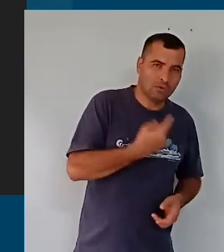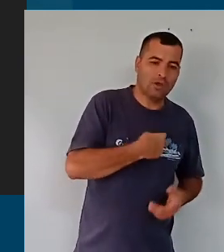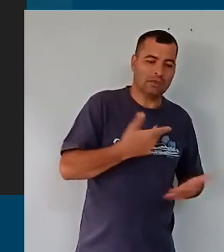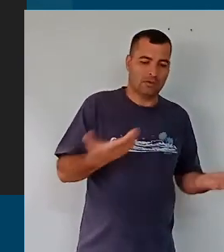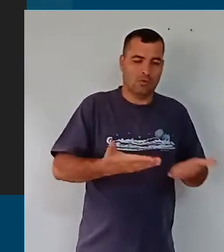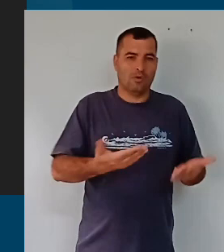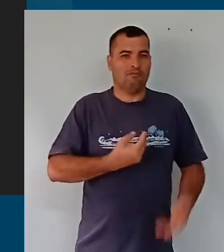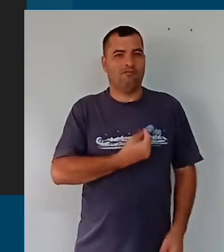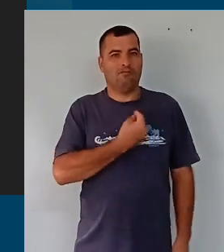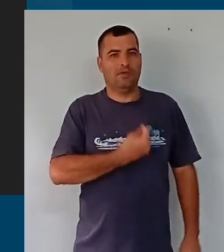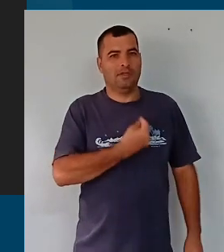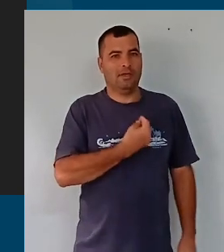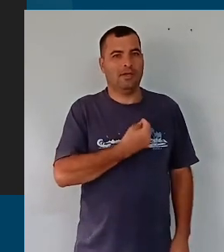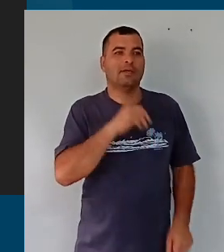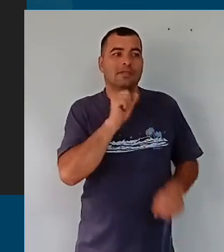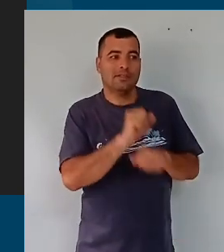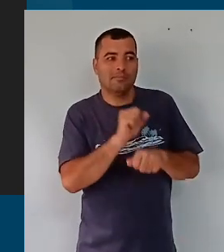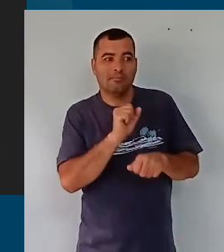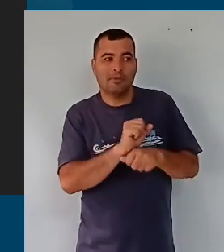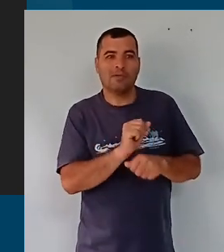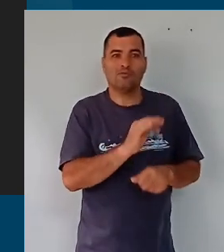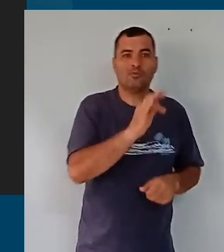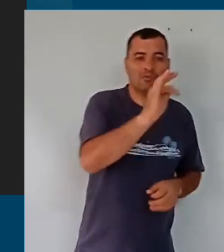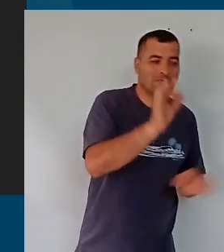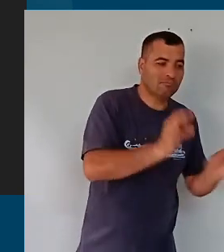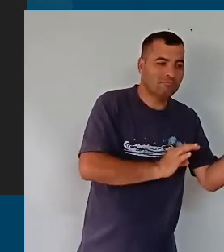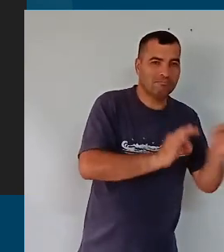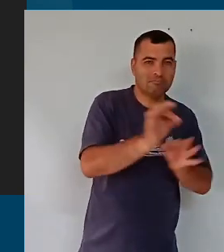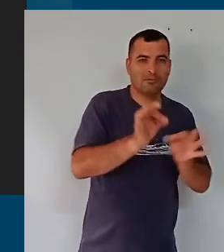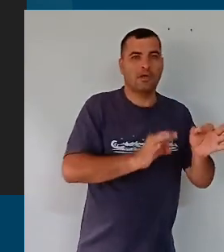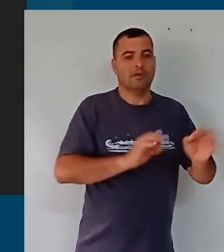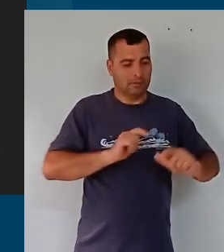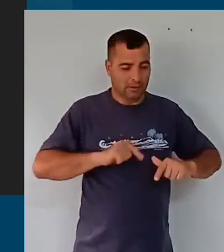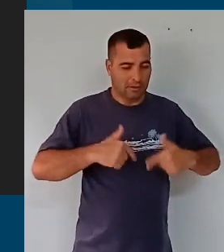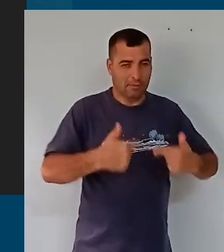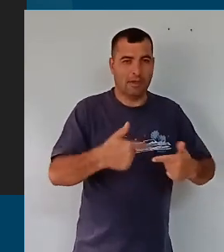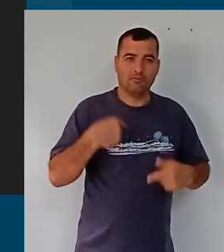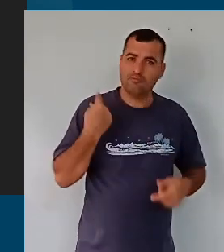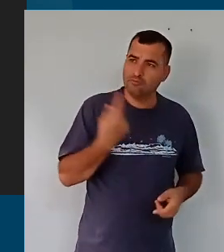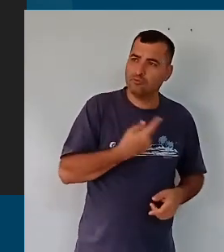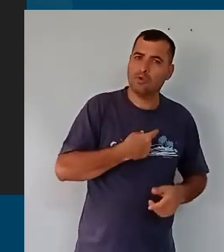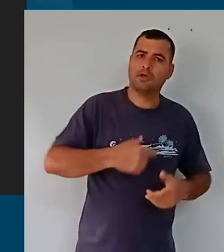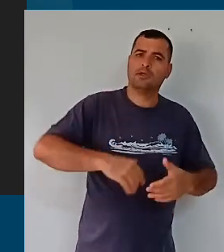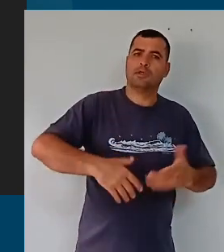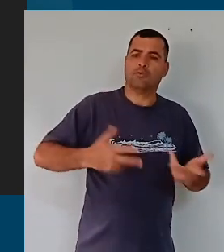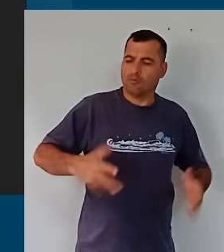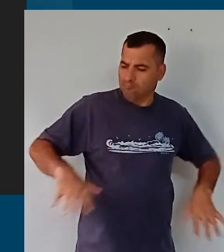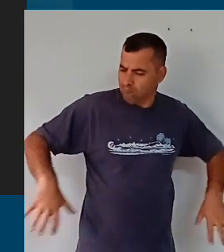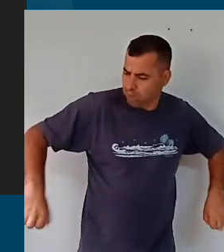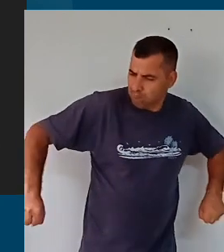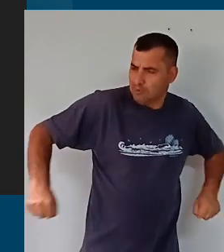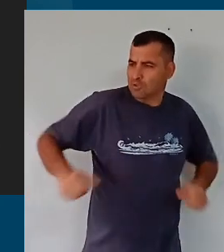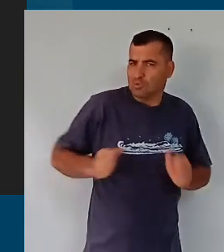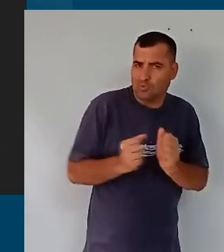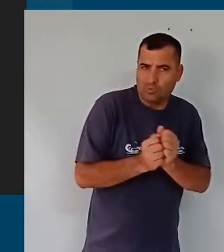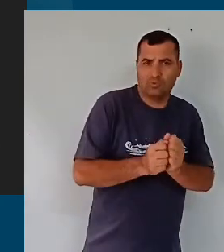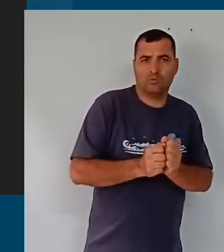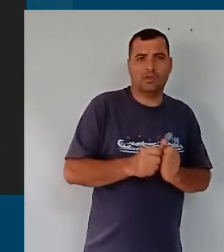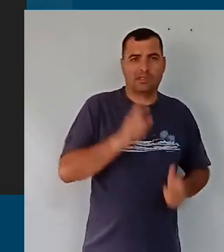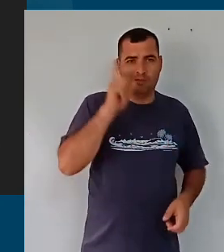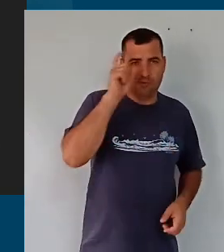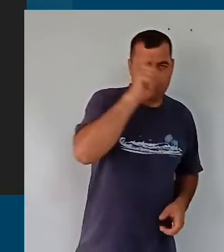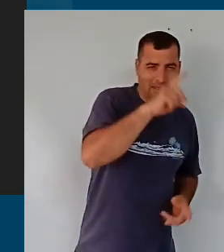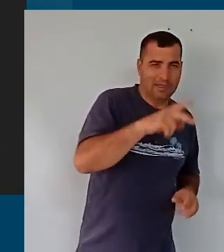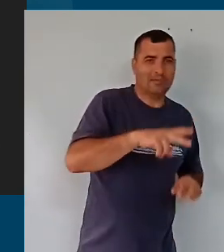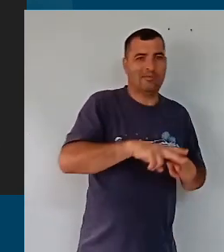realidades, esperançar para que a gente possa dar as mãos diante dessas dificuldades como nós demos as